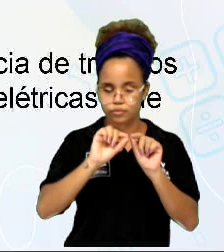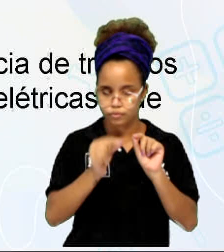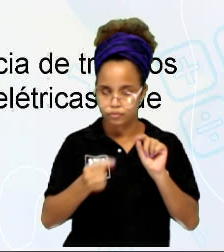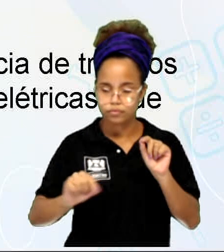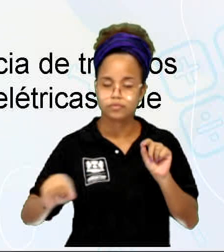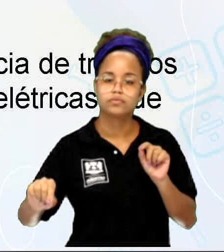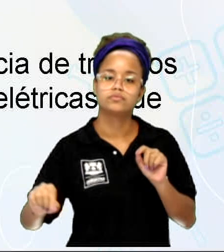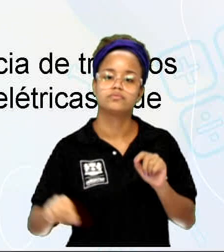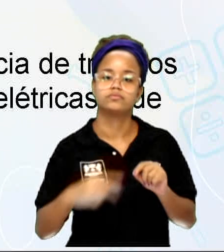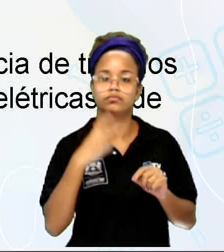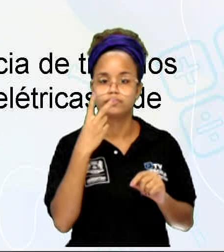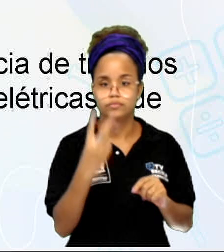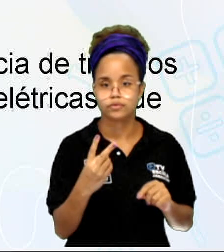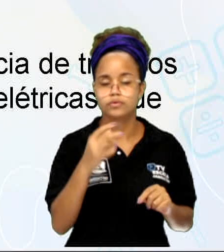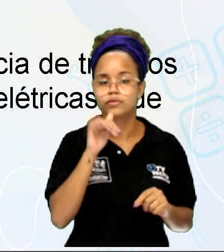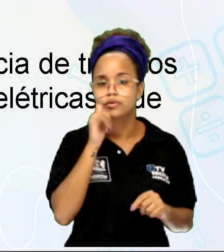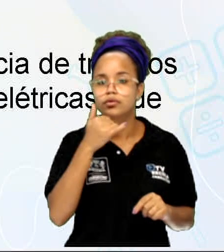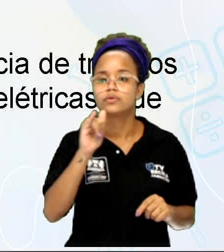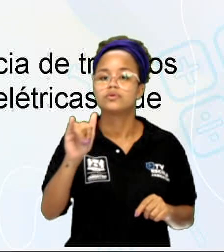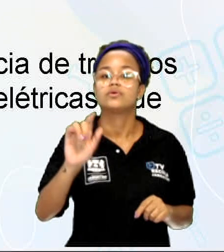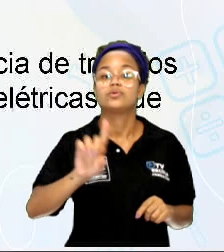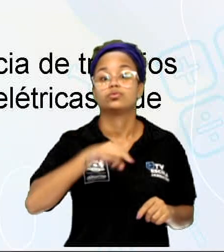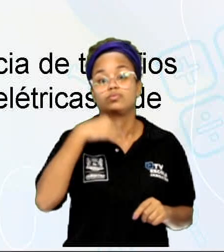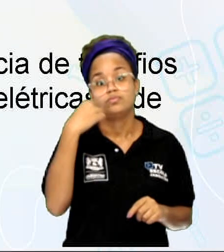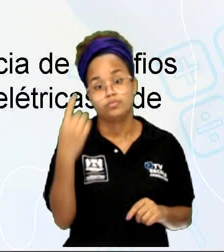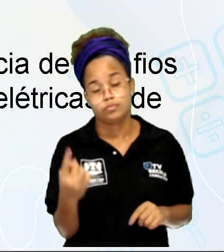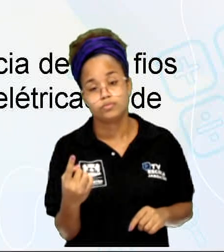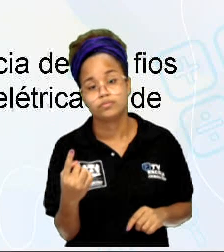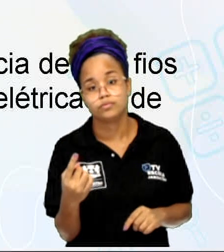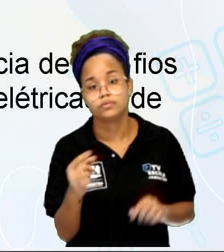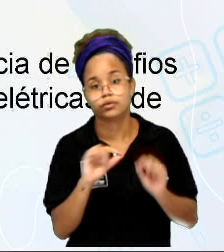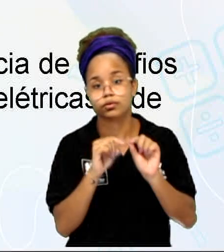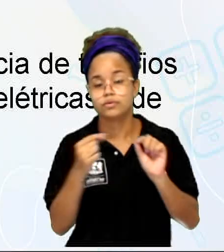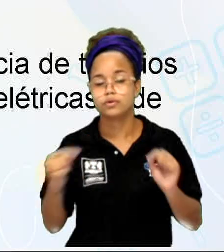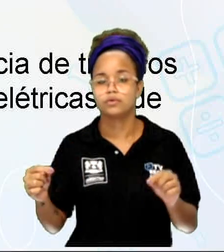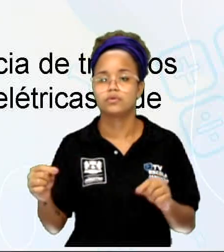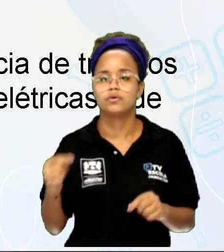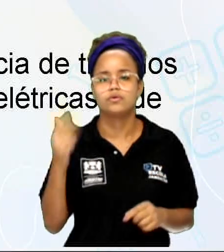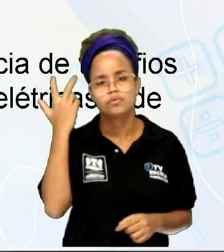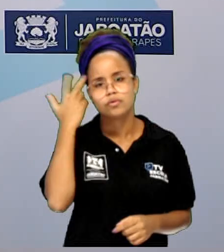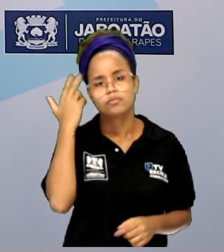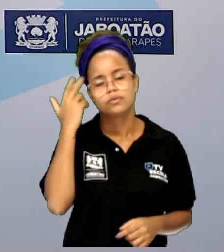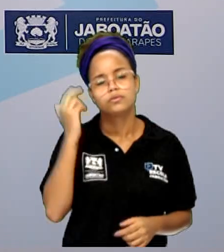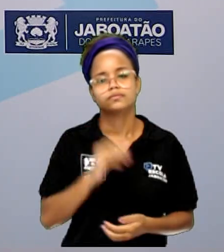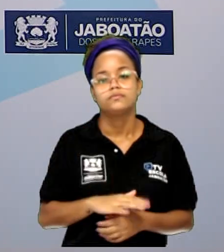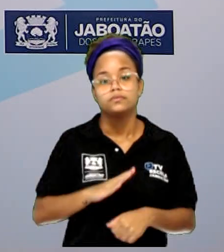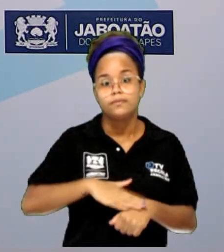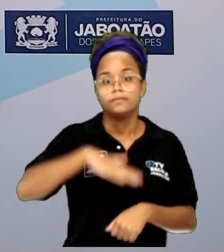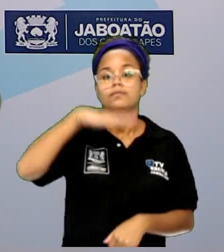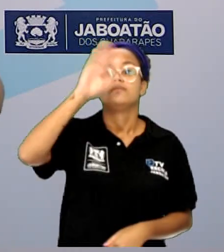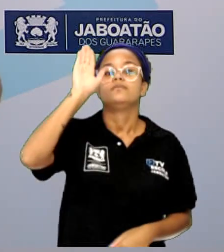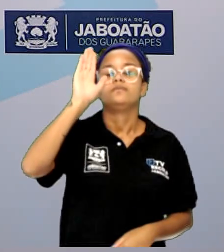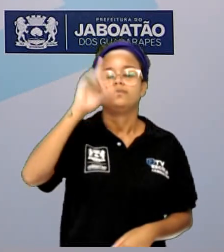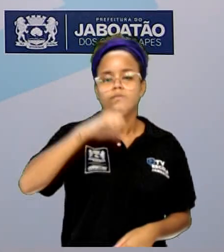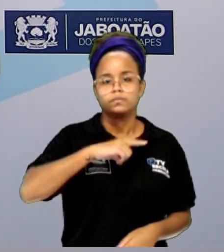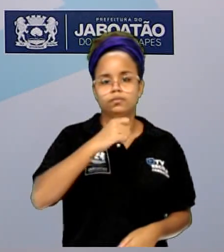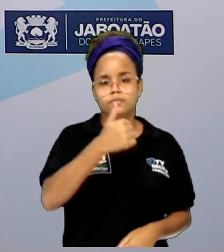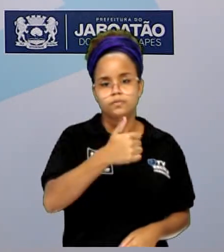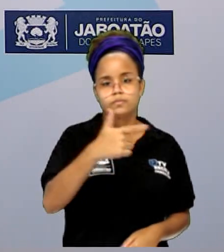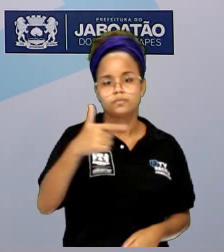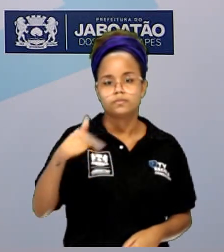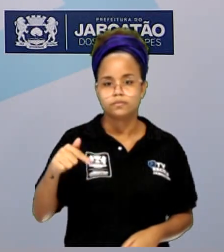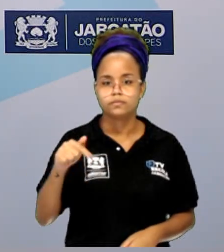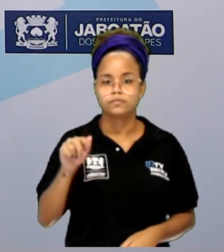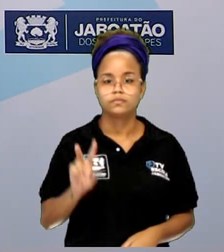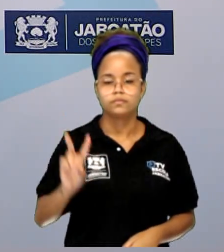e um que é o fio neutro, né? E tem uma capacidade um pouco maior. Vai de 127 até 220